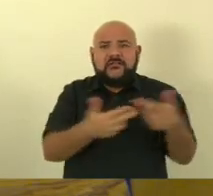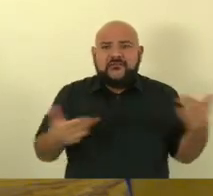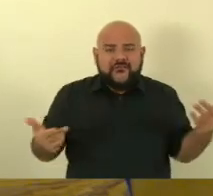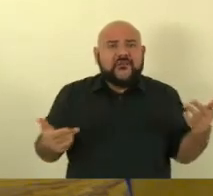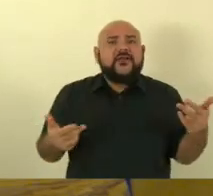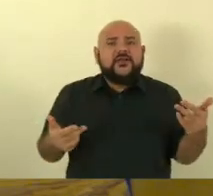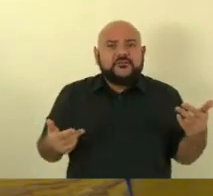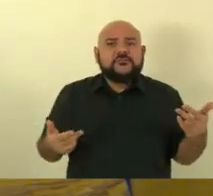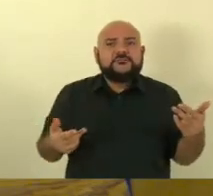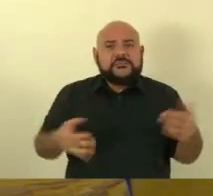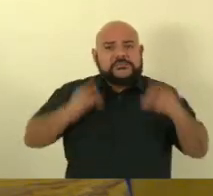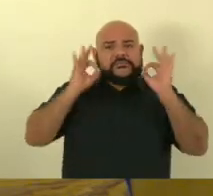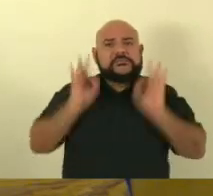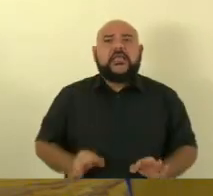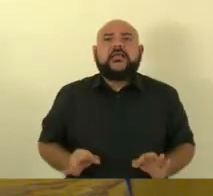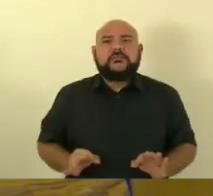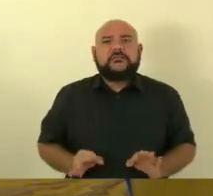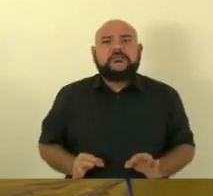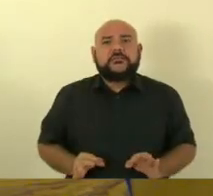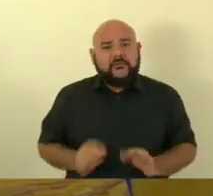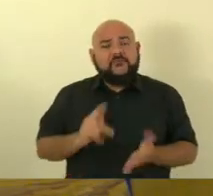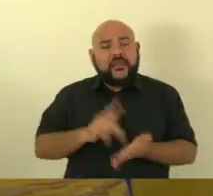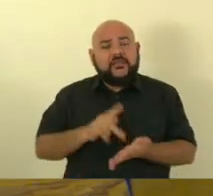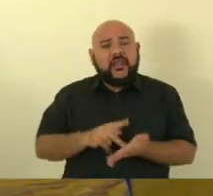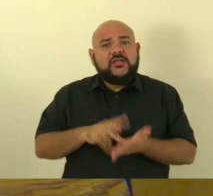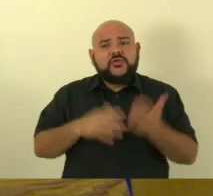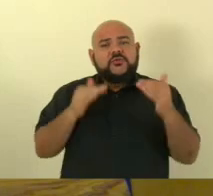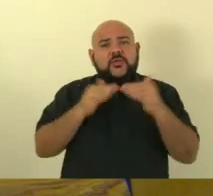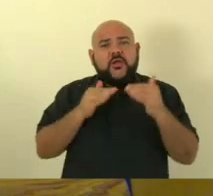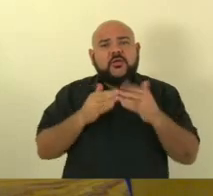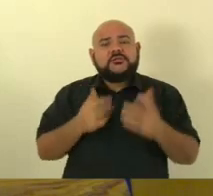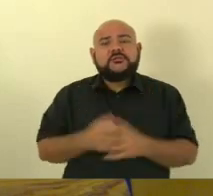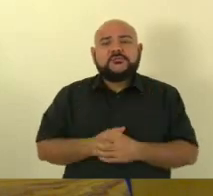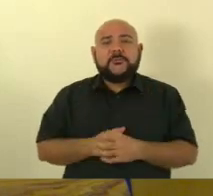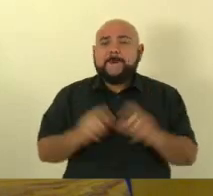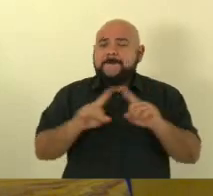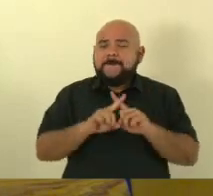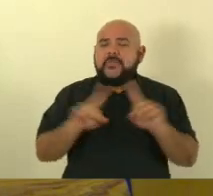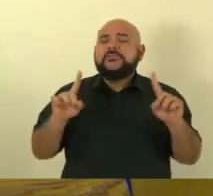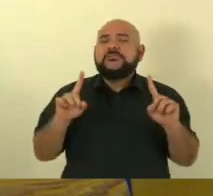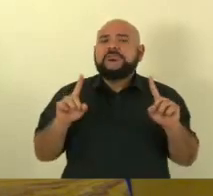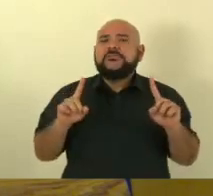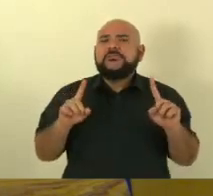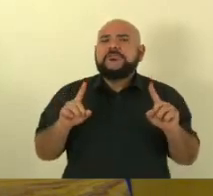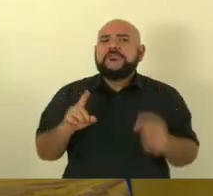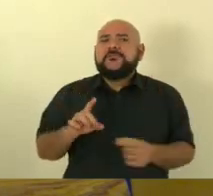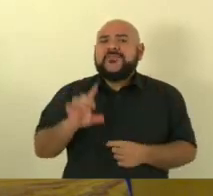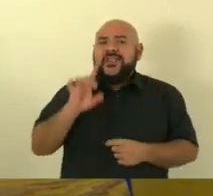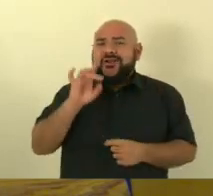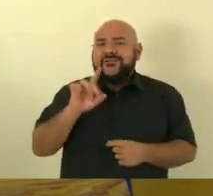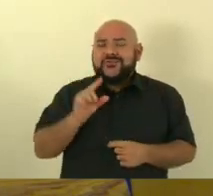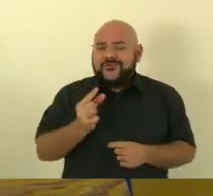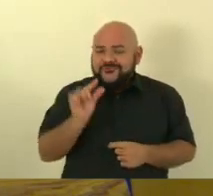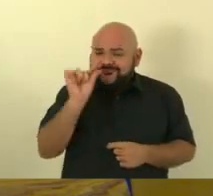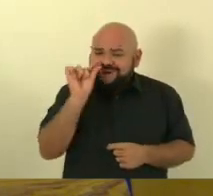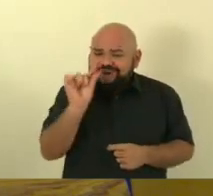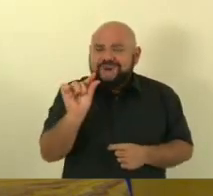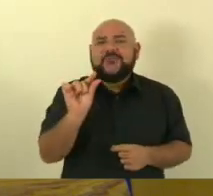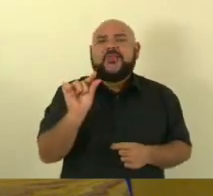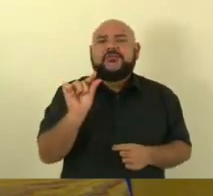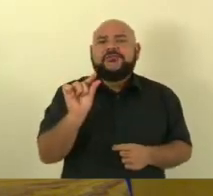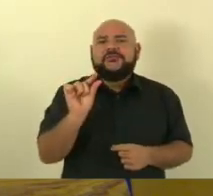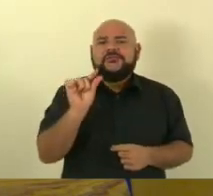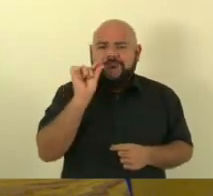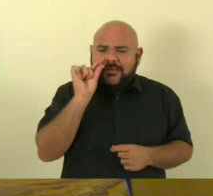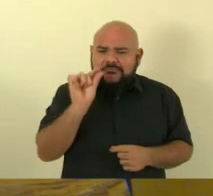seus compromissos e honra mesmo porém isso é apenas uma parte uma mínima